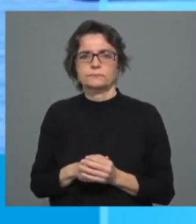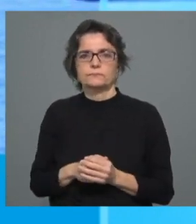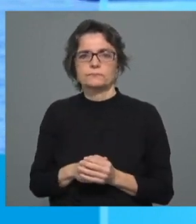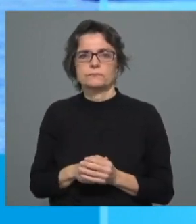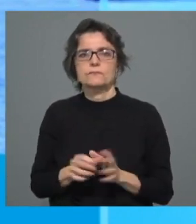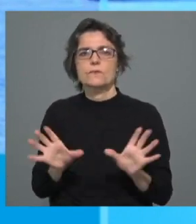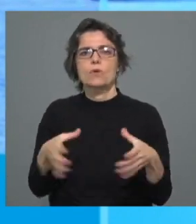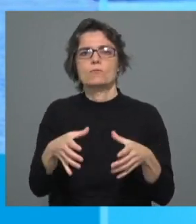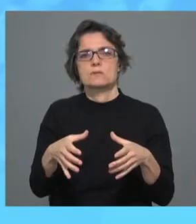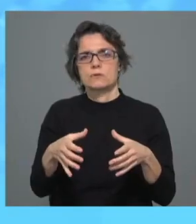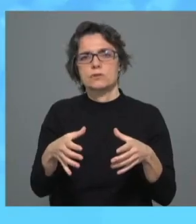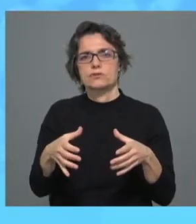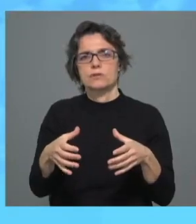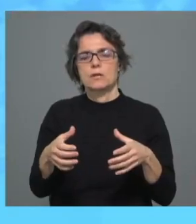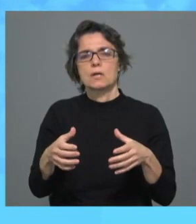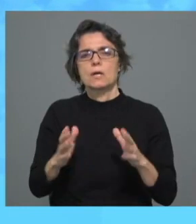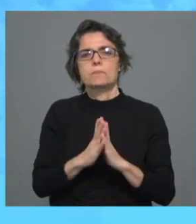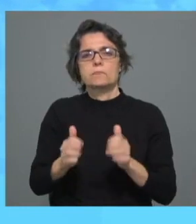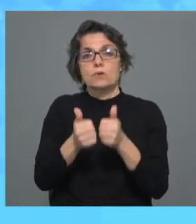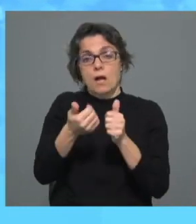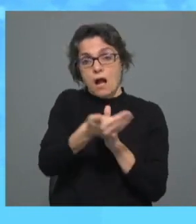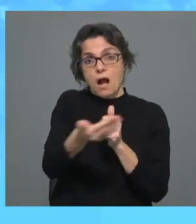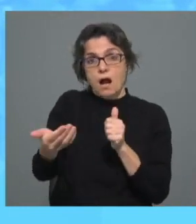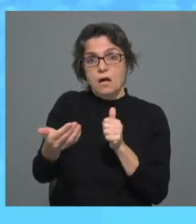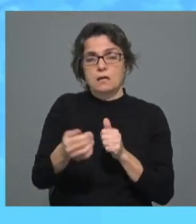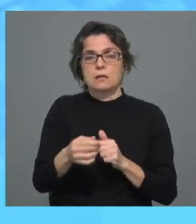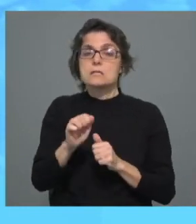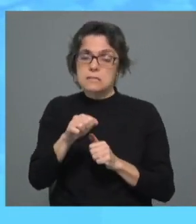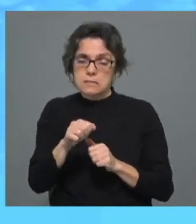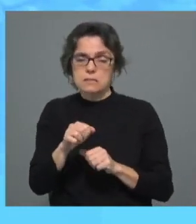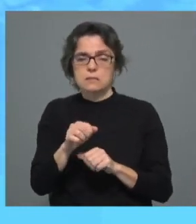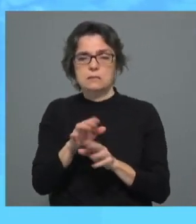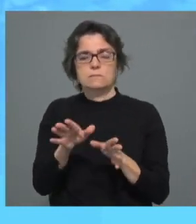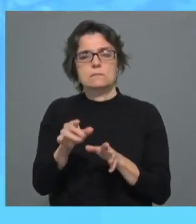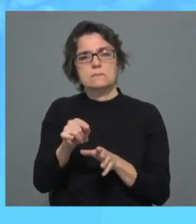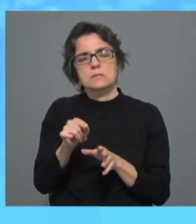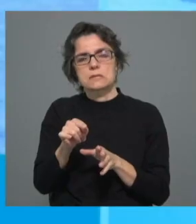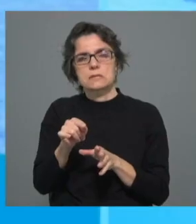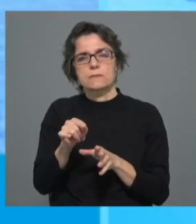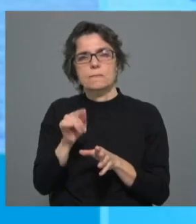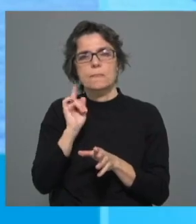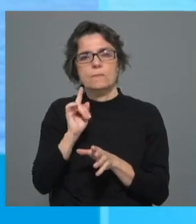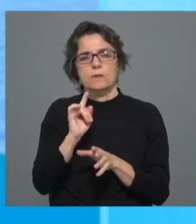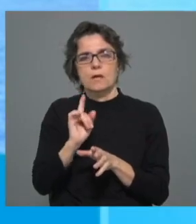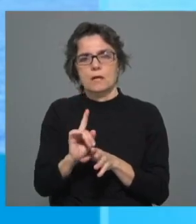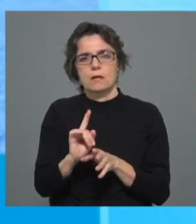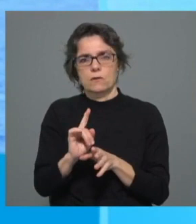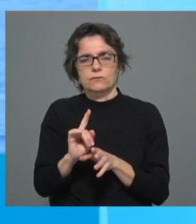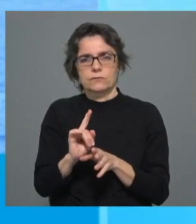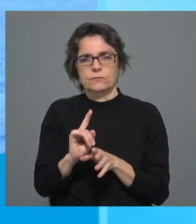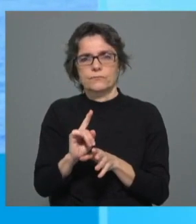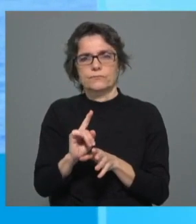comissões diocesanas, mas parece que de alguma forma... Eu creio que era importante, esse instrumento é importante, foi definido,